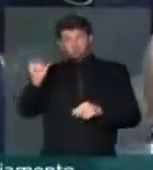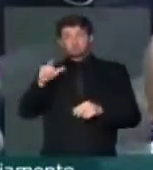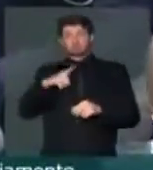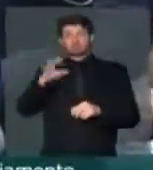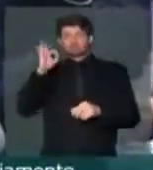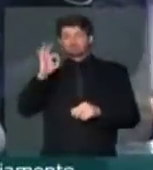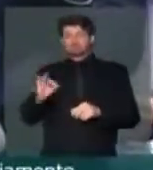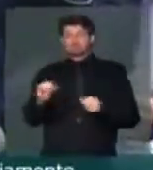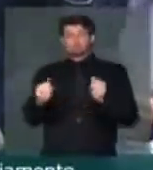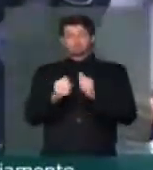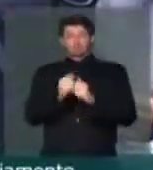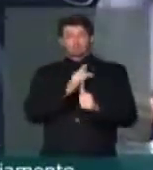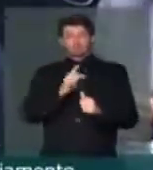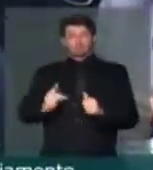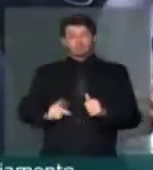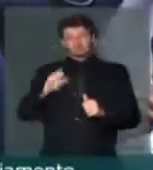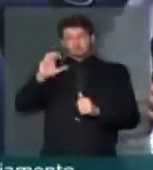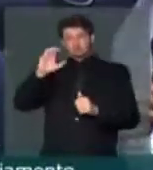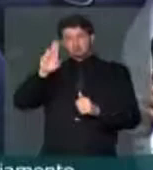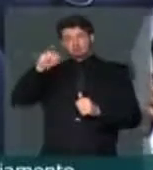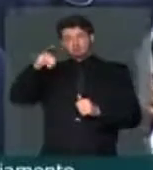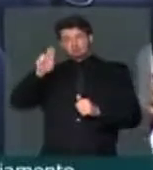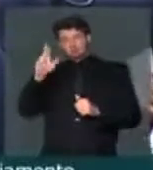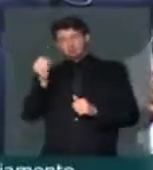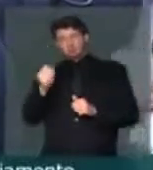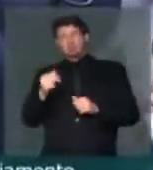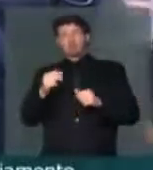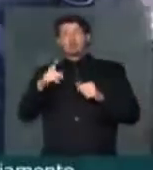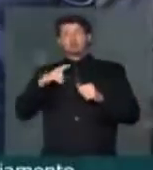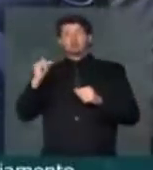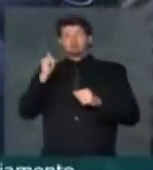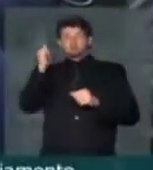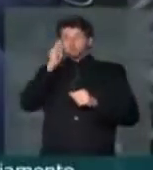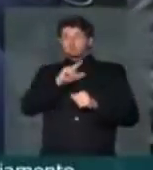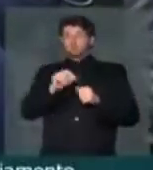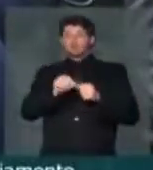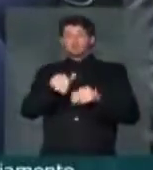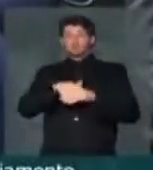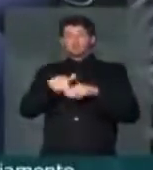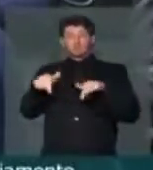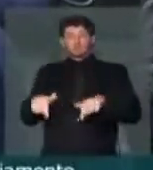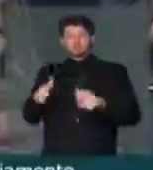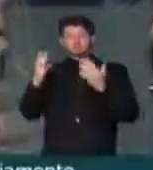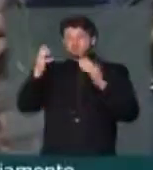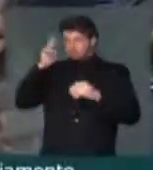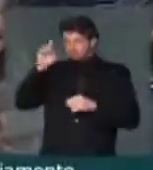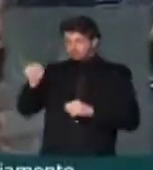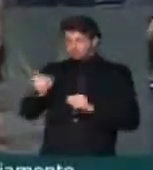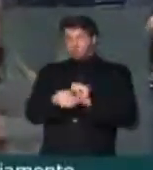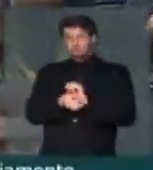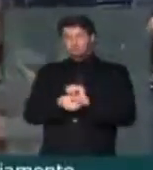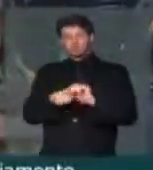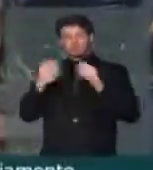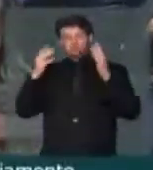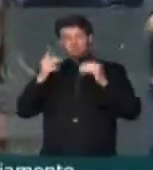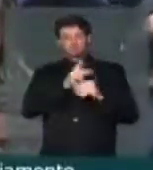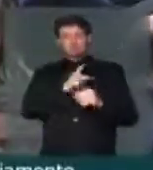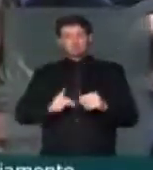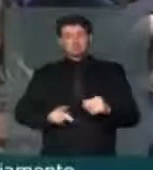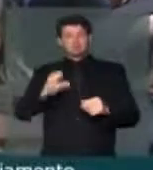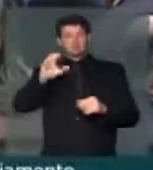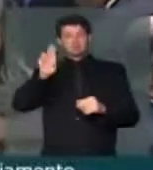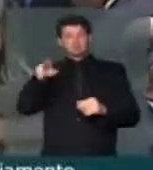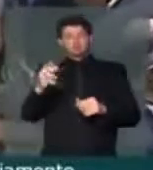-se sob a dúvida, junto com o Presidente Eduardo Cunha, o mérito de terem conduzido essa votação aqui. Parabéns, V. Exª. Parabéns ao Presidente Eduardo